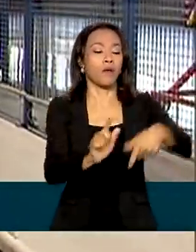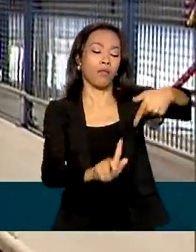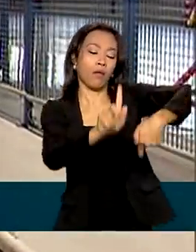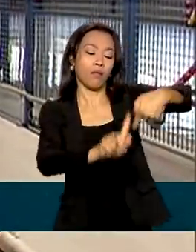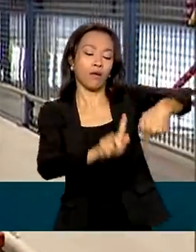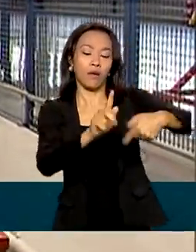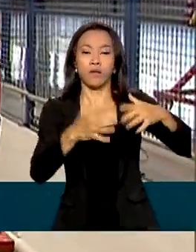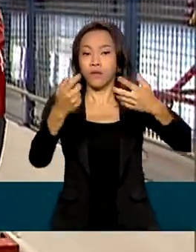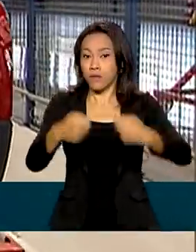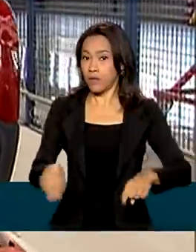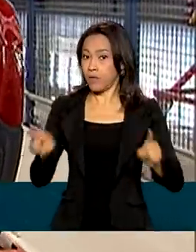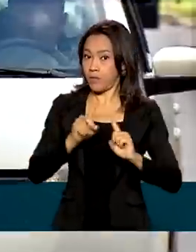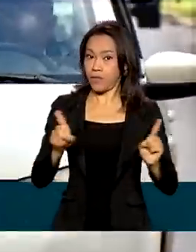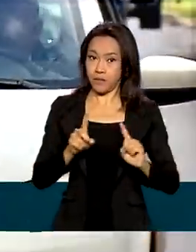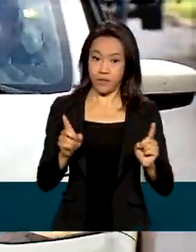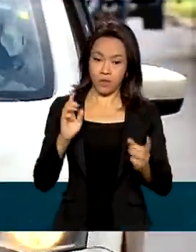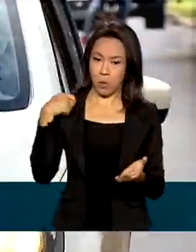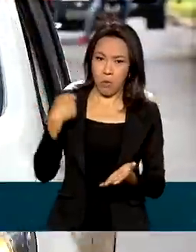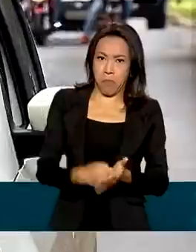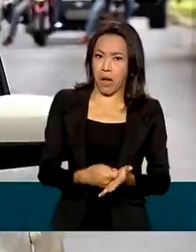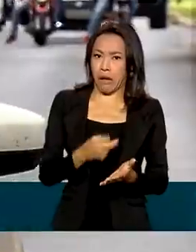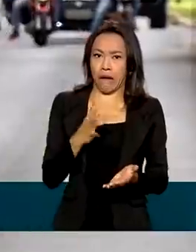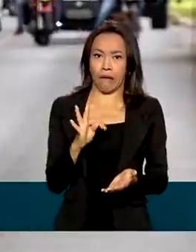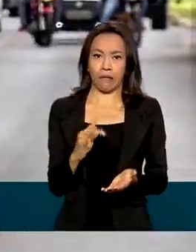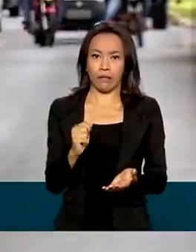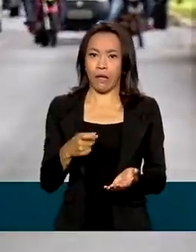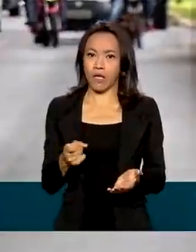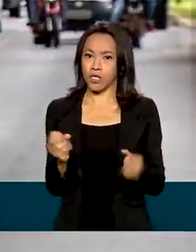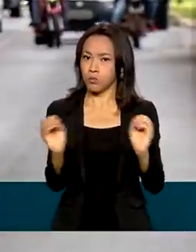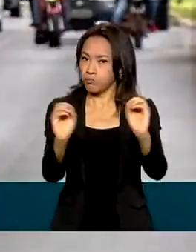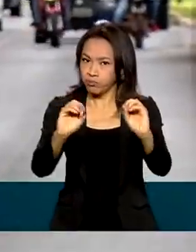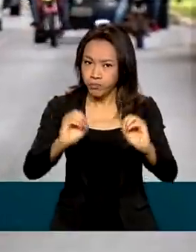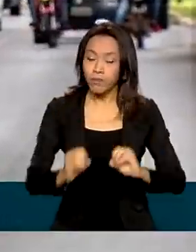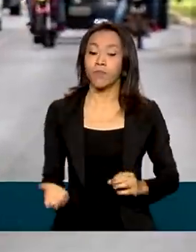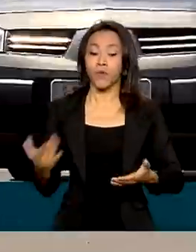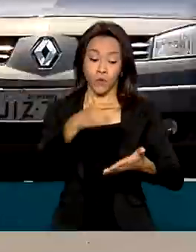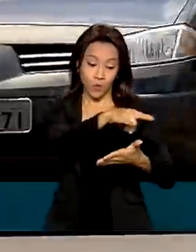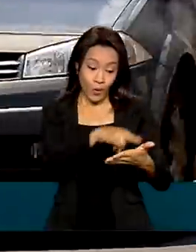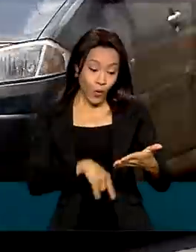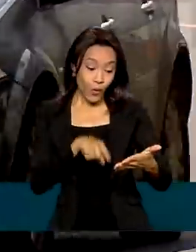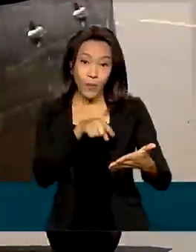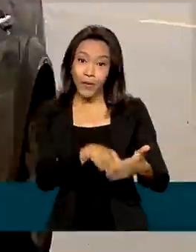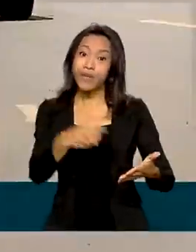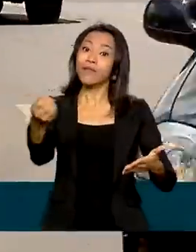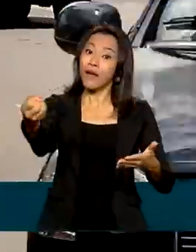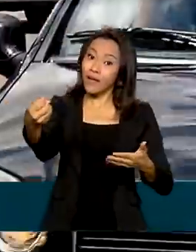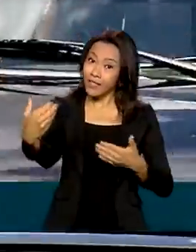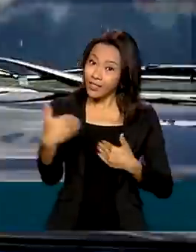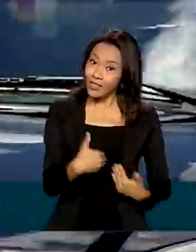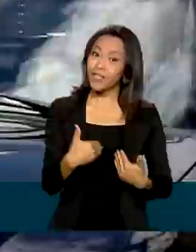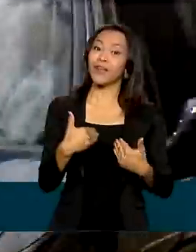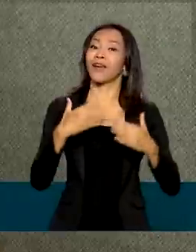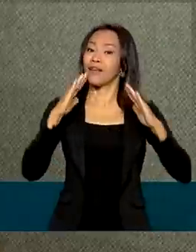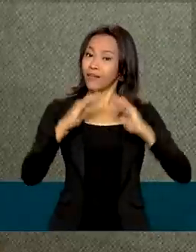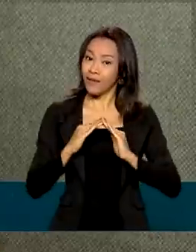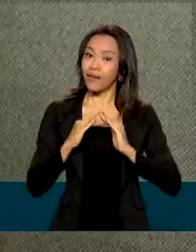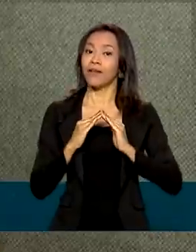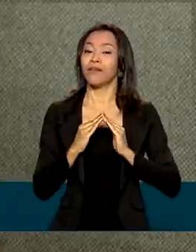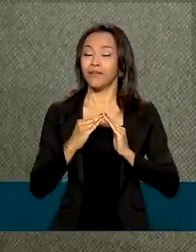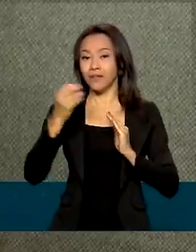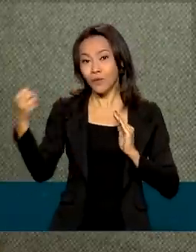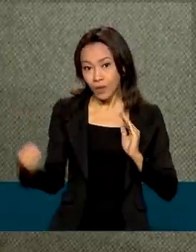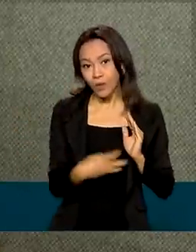firma ou pagar qualquer taxa. E o documento do veículo chegará no endereço do novo proprietário. É